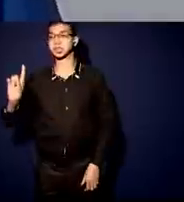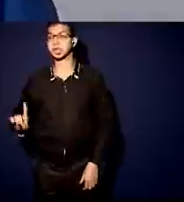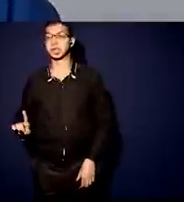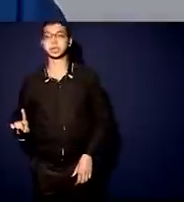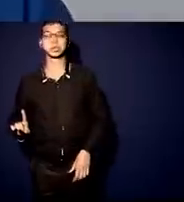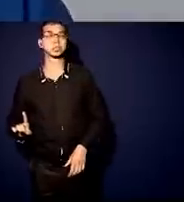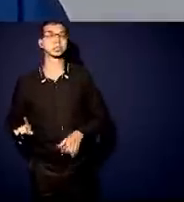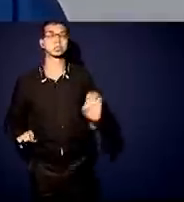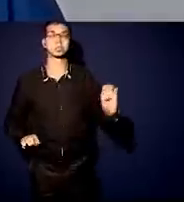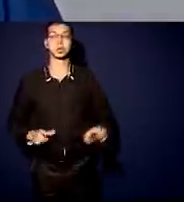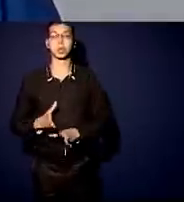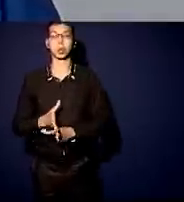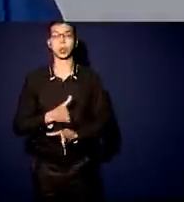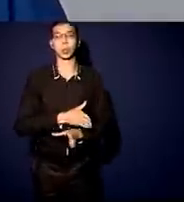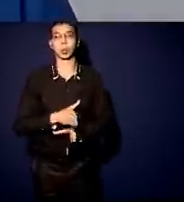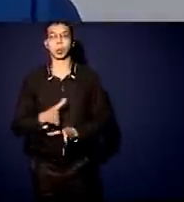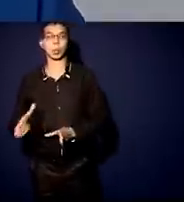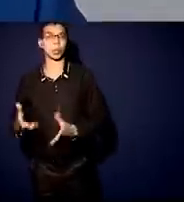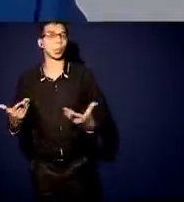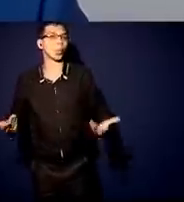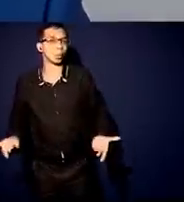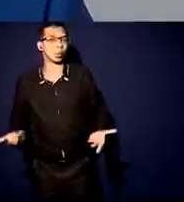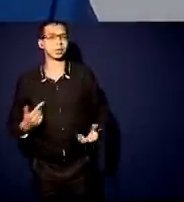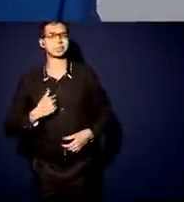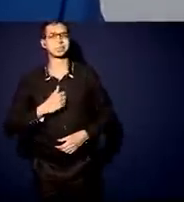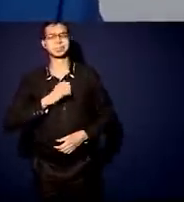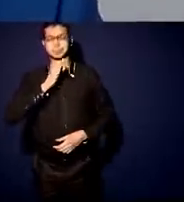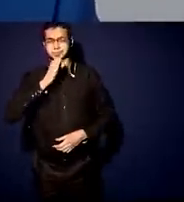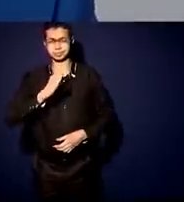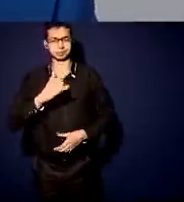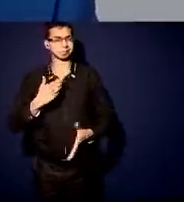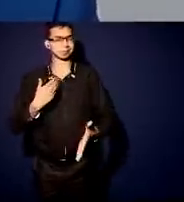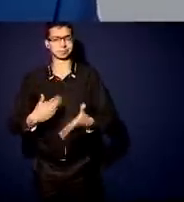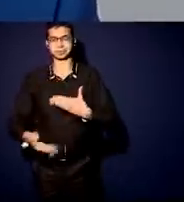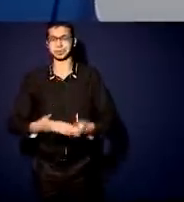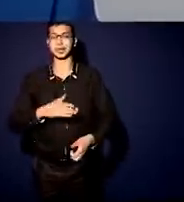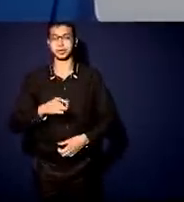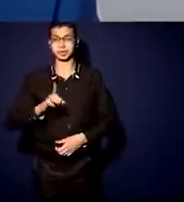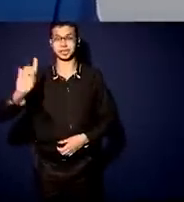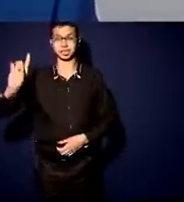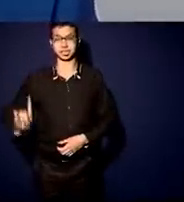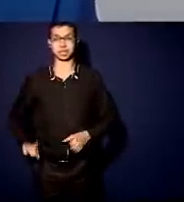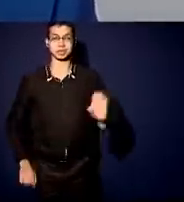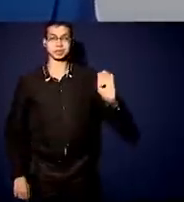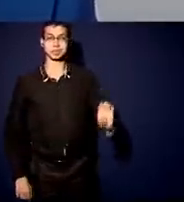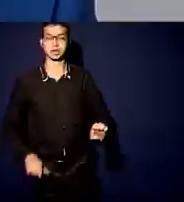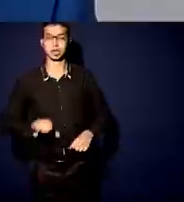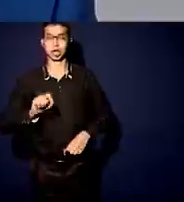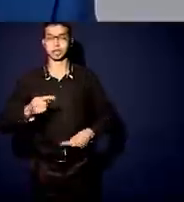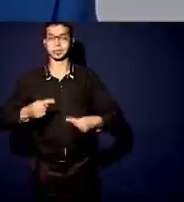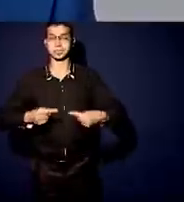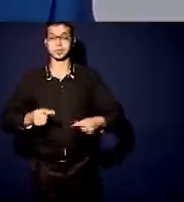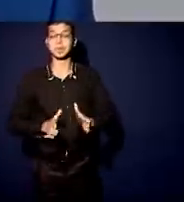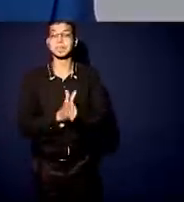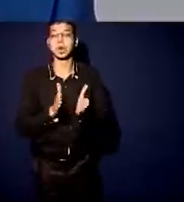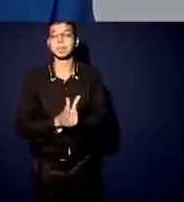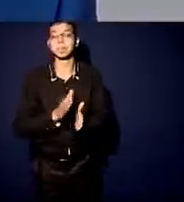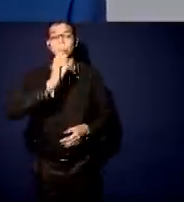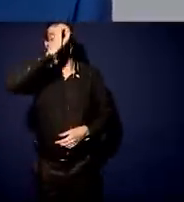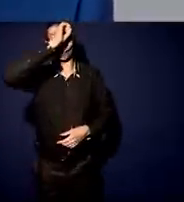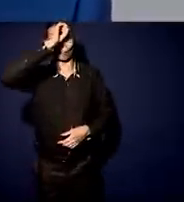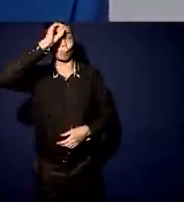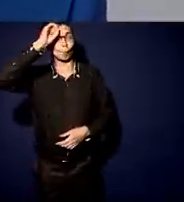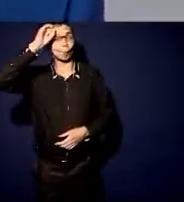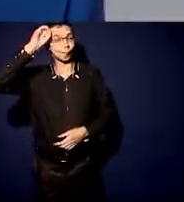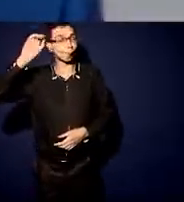eu ser um cara mais da direita, eu digo o seguinte, não importa se você é direita ou se você é esquerda. O pobre não sabe o é direita, o que é esquerda e ele